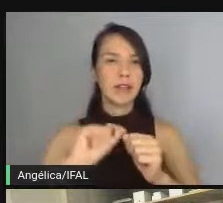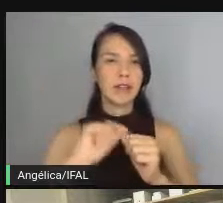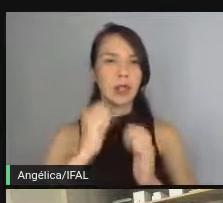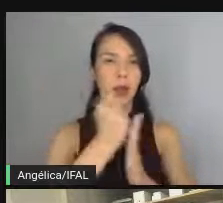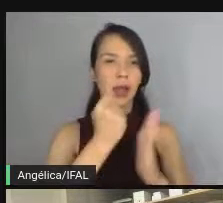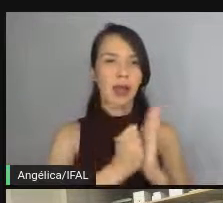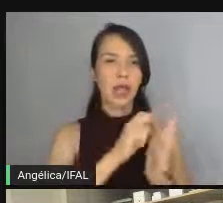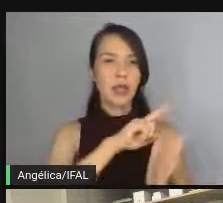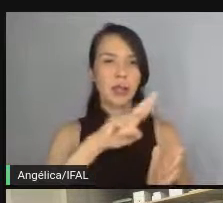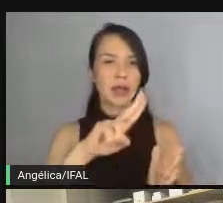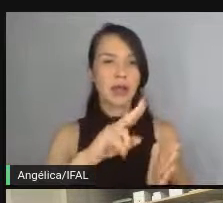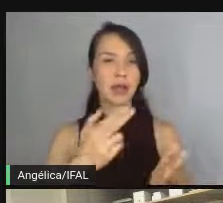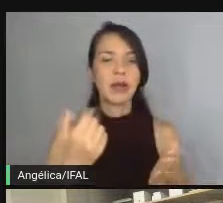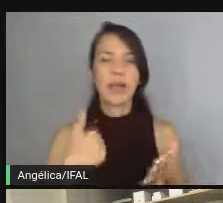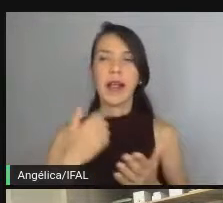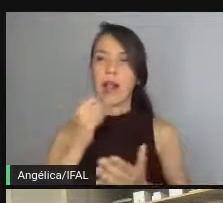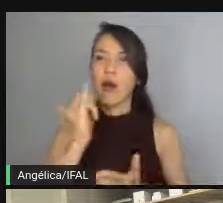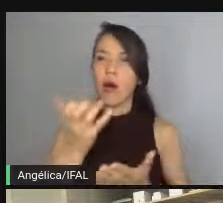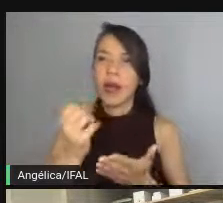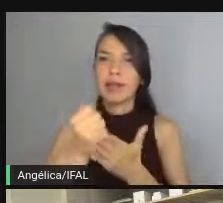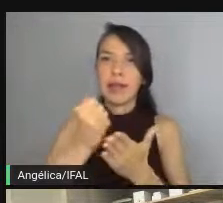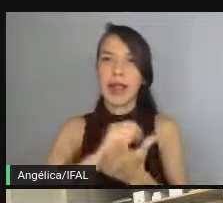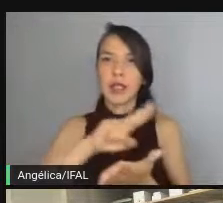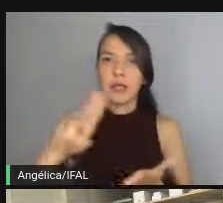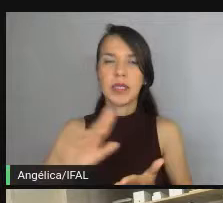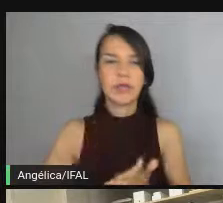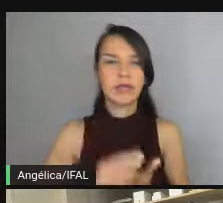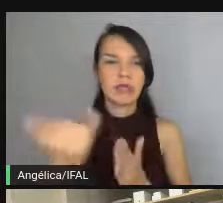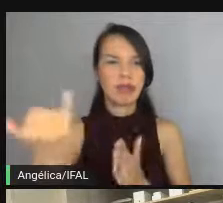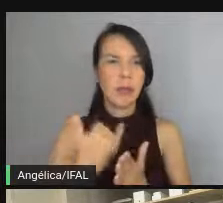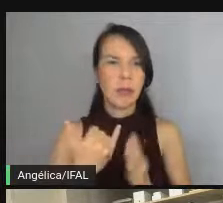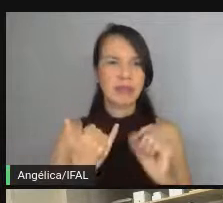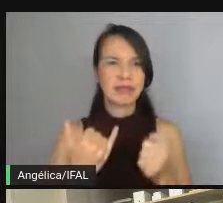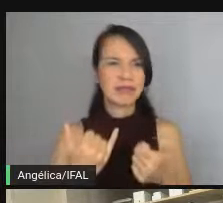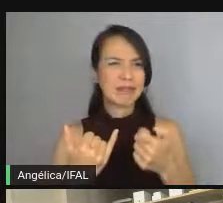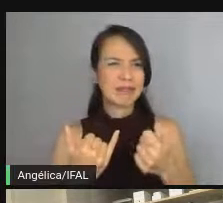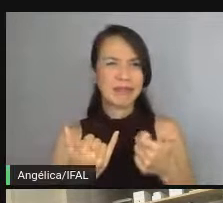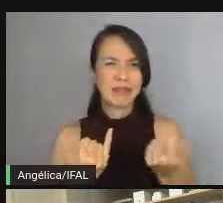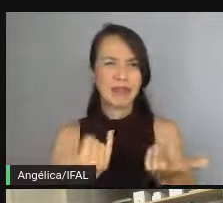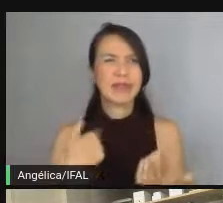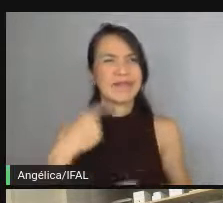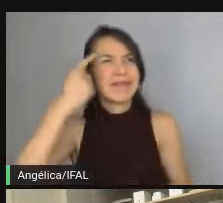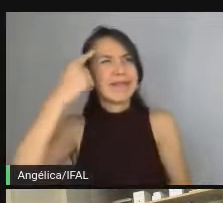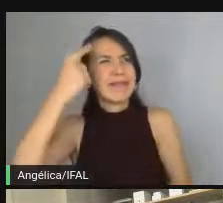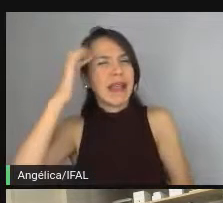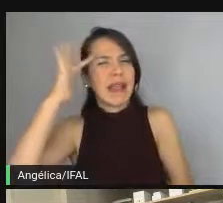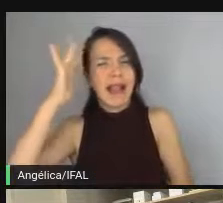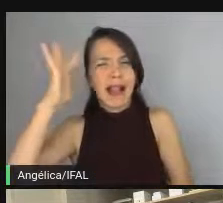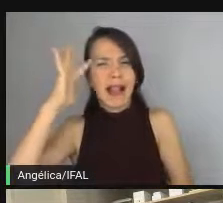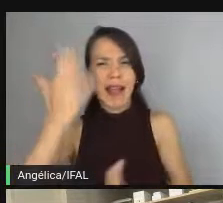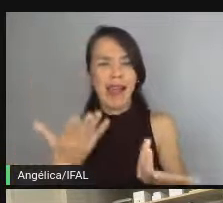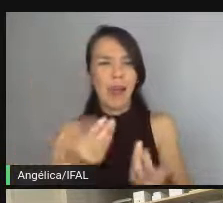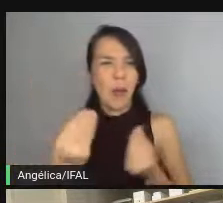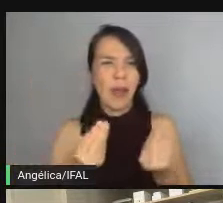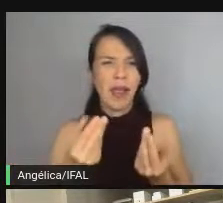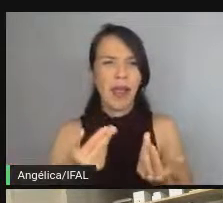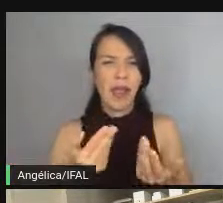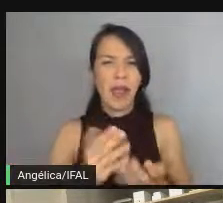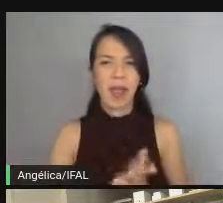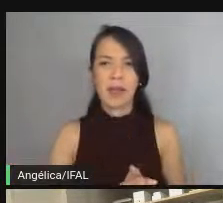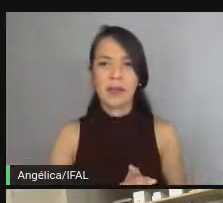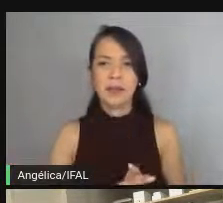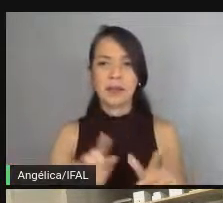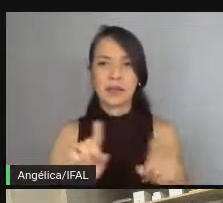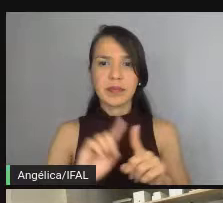Fala. Quero um cadastro de pessoas. E ele não passa mais nada de informação. E aí, você tem que começar a adivinhar, a fazer o que é que...